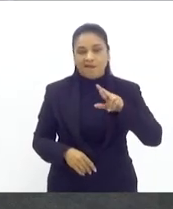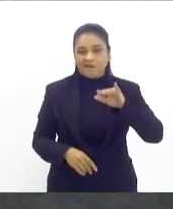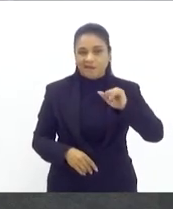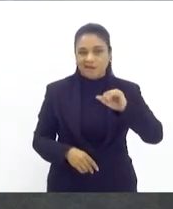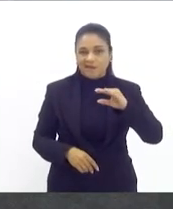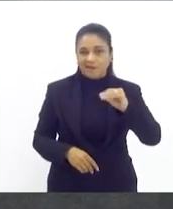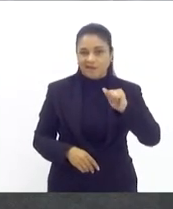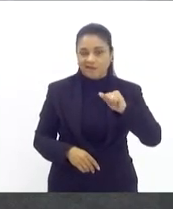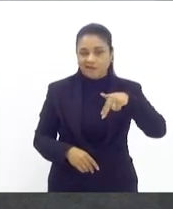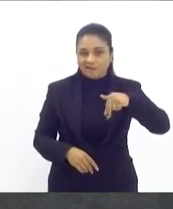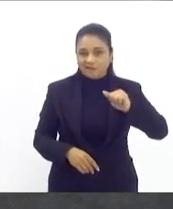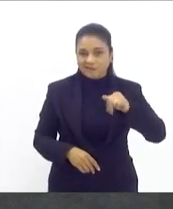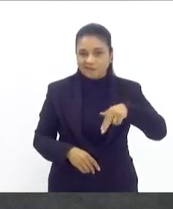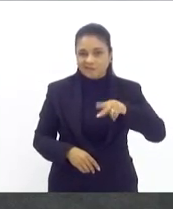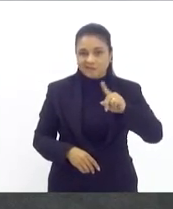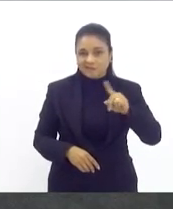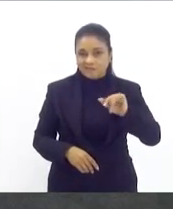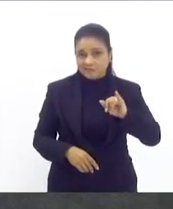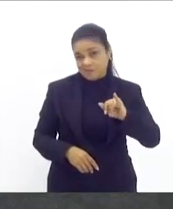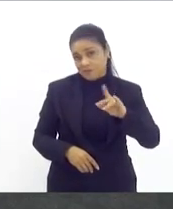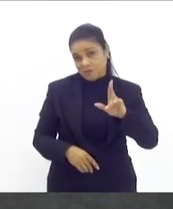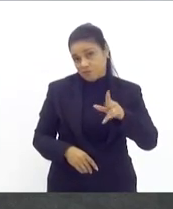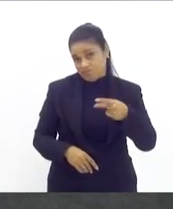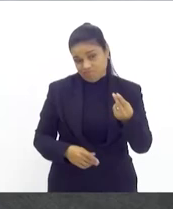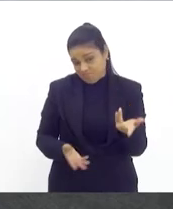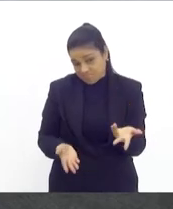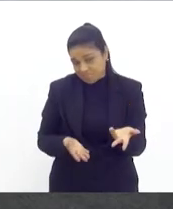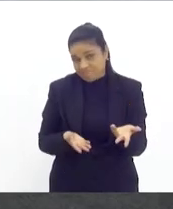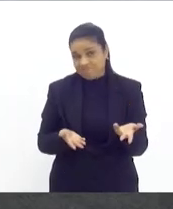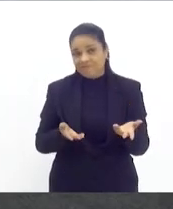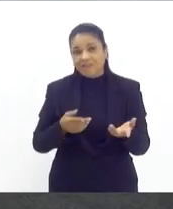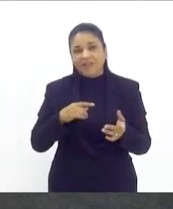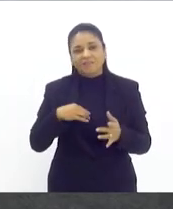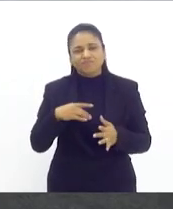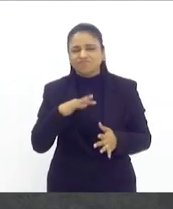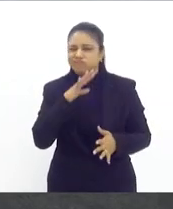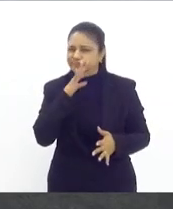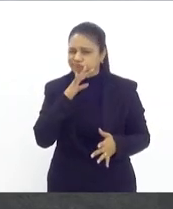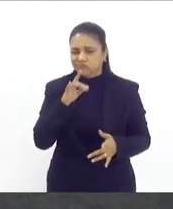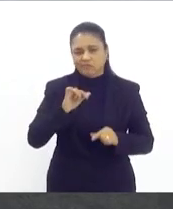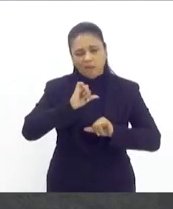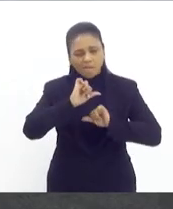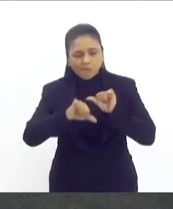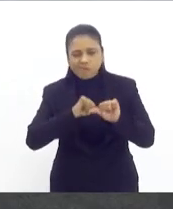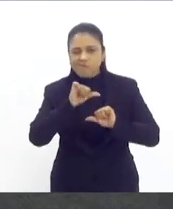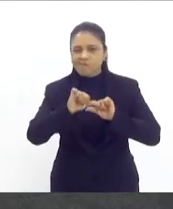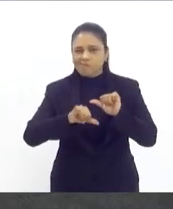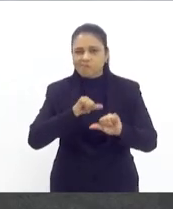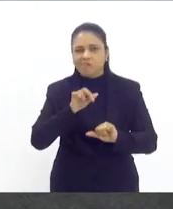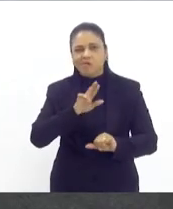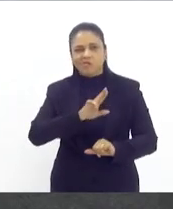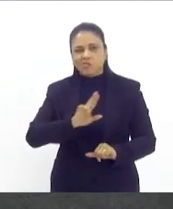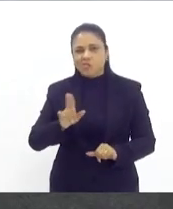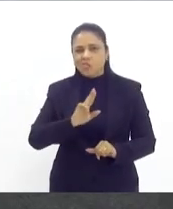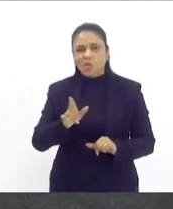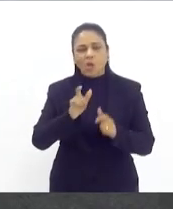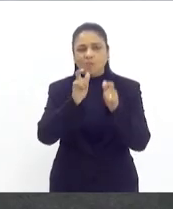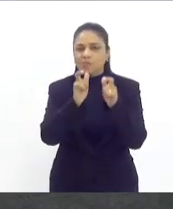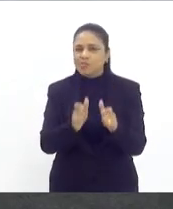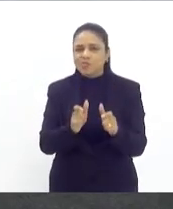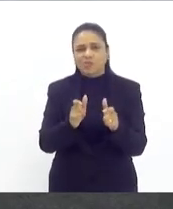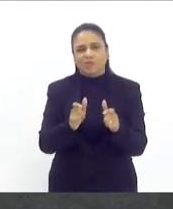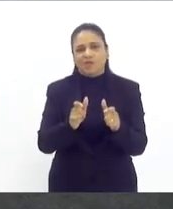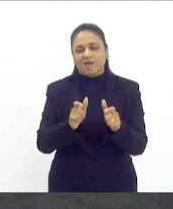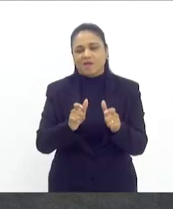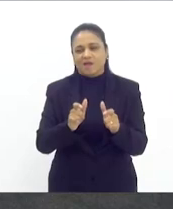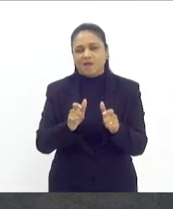ruim mudar o nome de qualquer logradouro, de